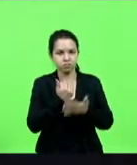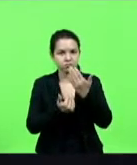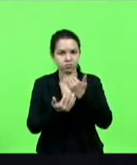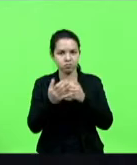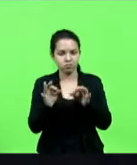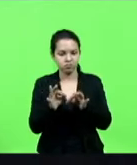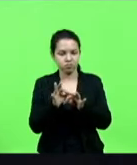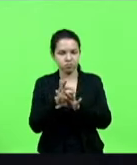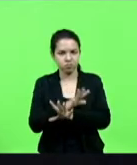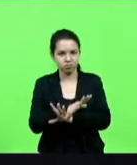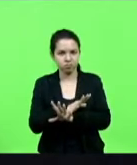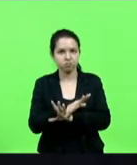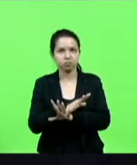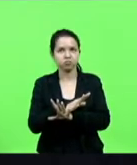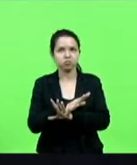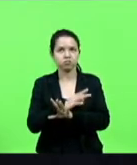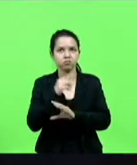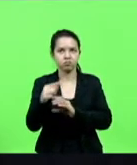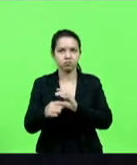leite materno.